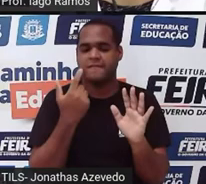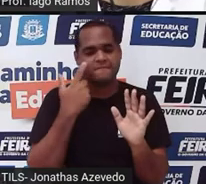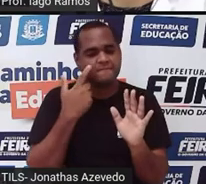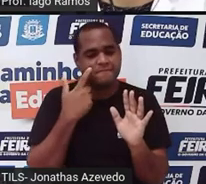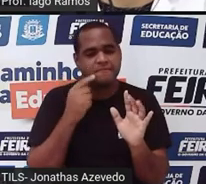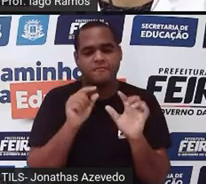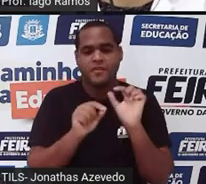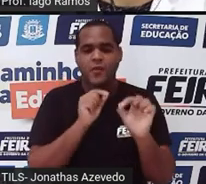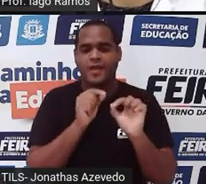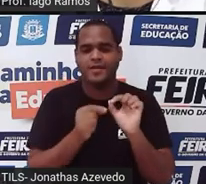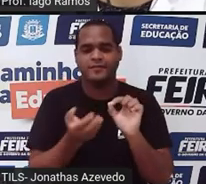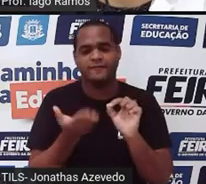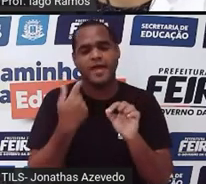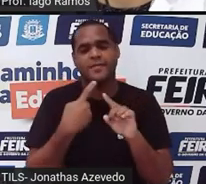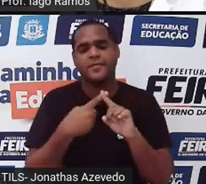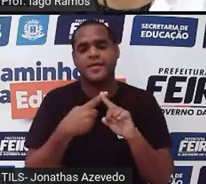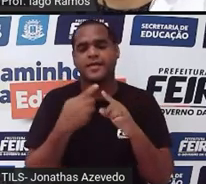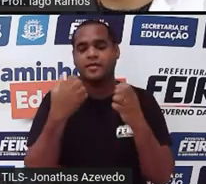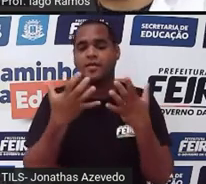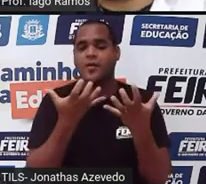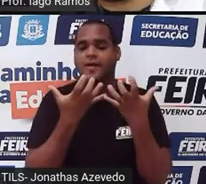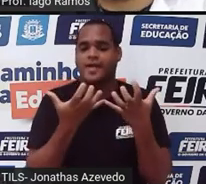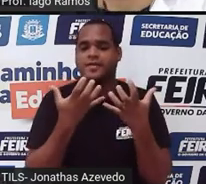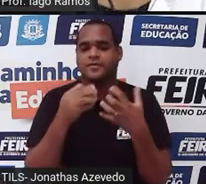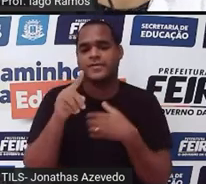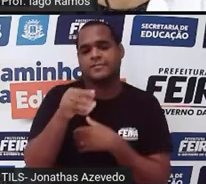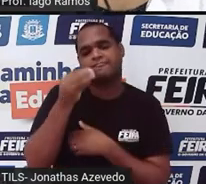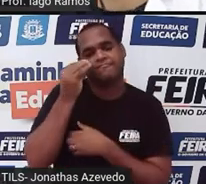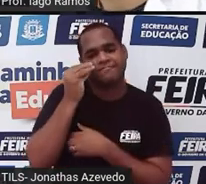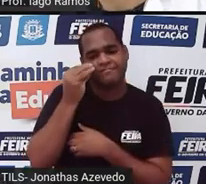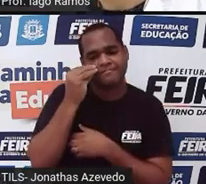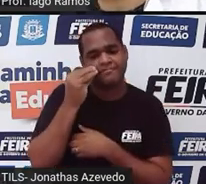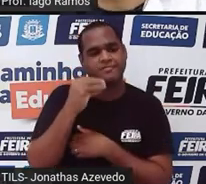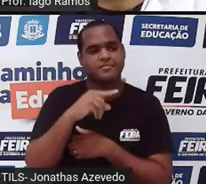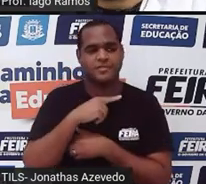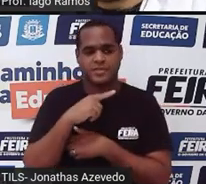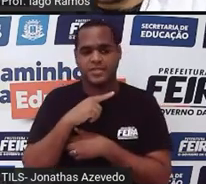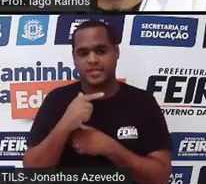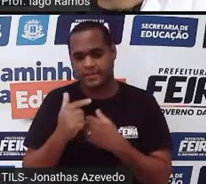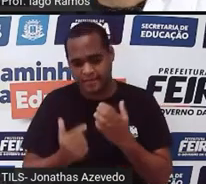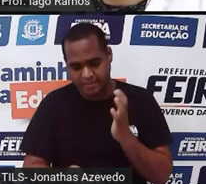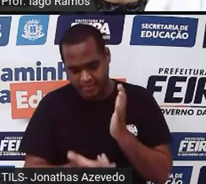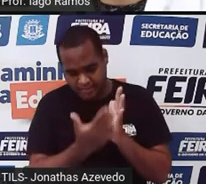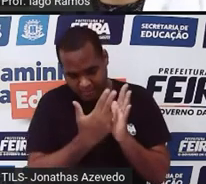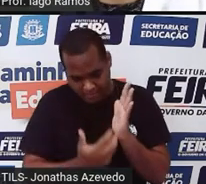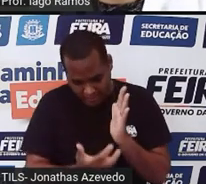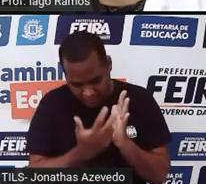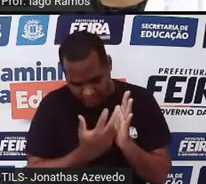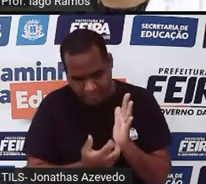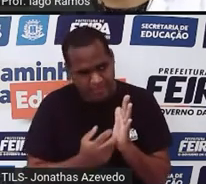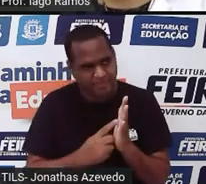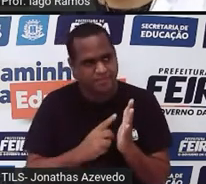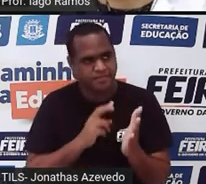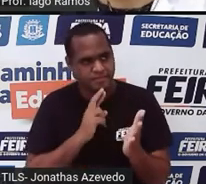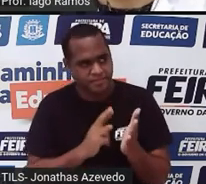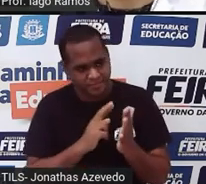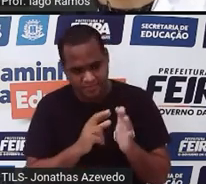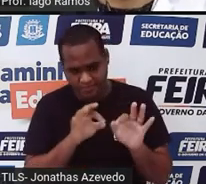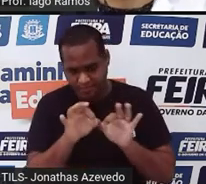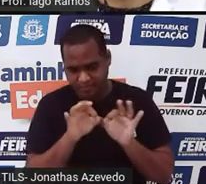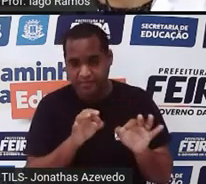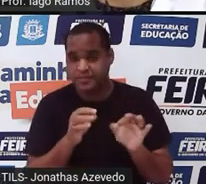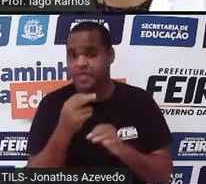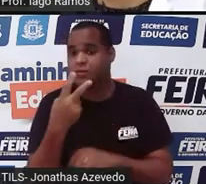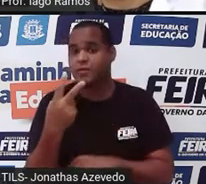porque eu queria que você tentasse agora desenhar as próximas duas figuras,